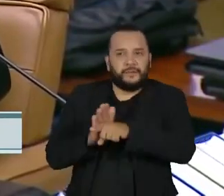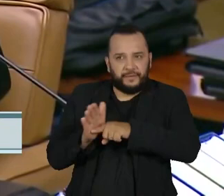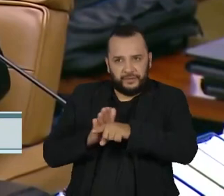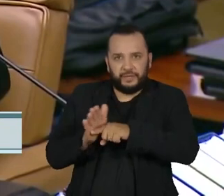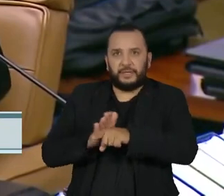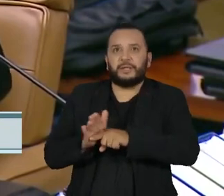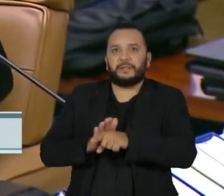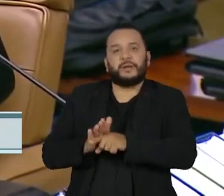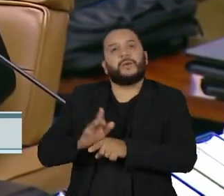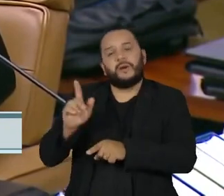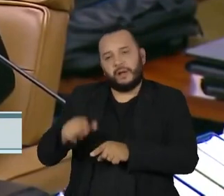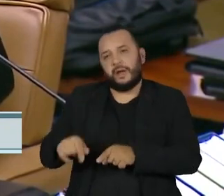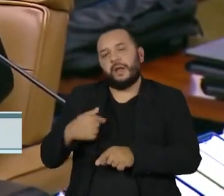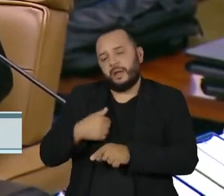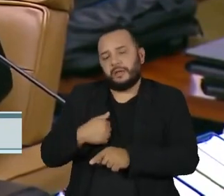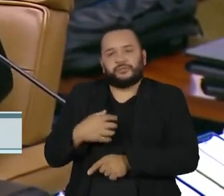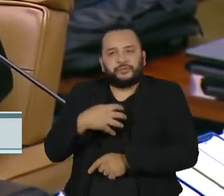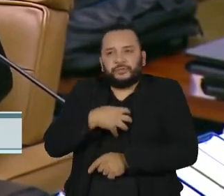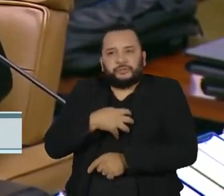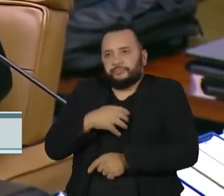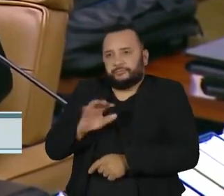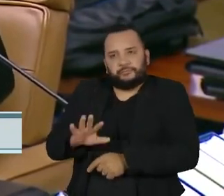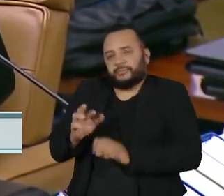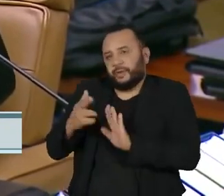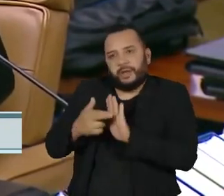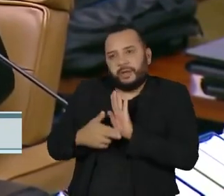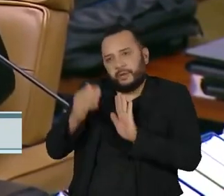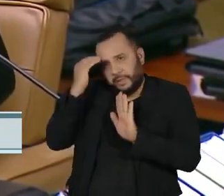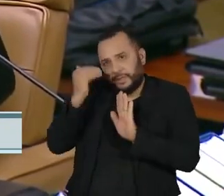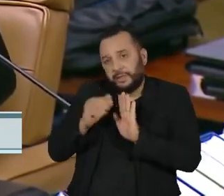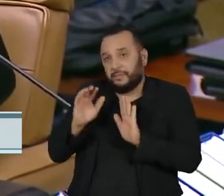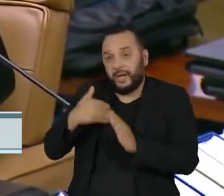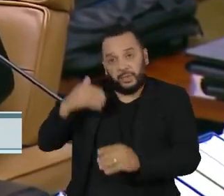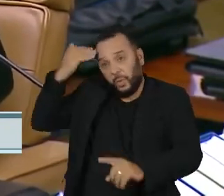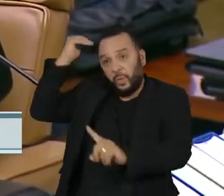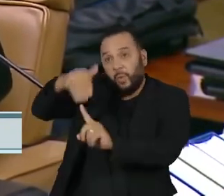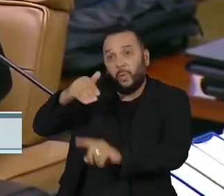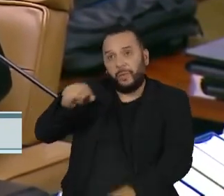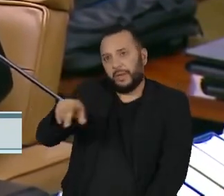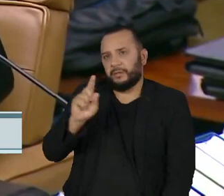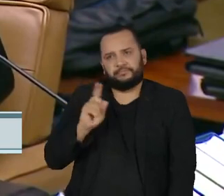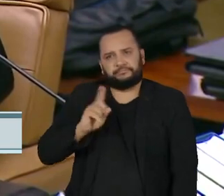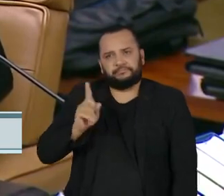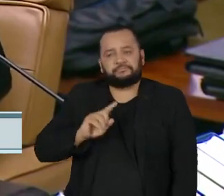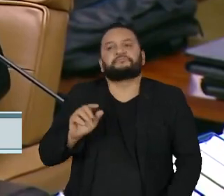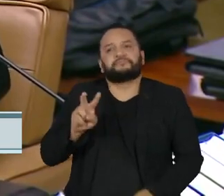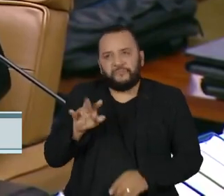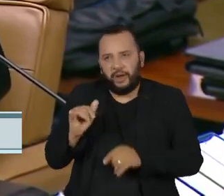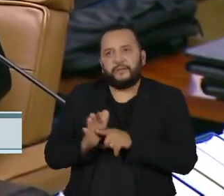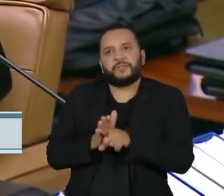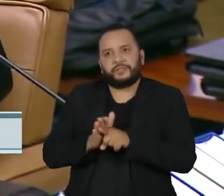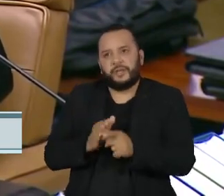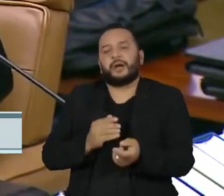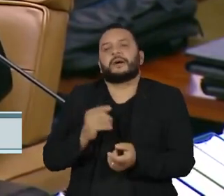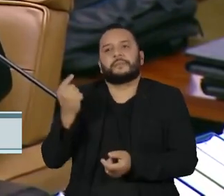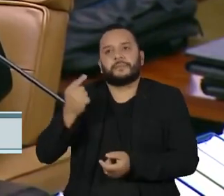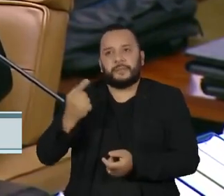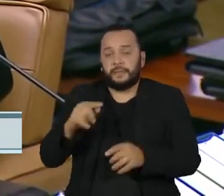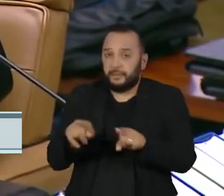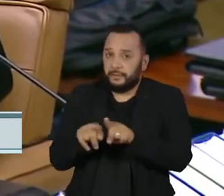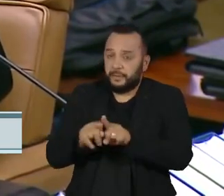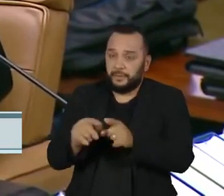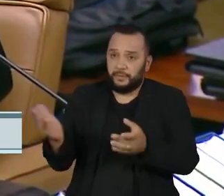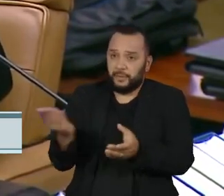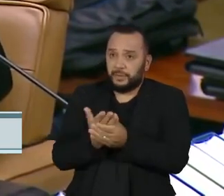ato meramente formal e não significa juízo de condenação do deputado. Ainda de acordo com o ministro, é possível o arquivamento do